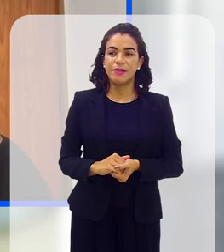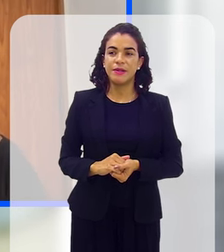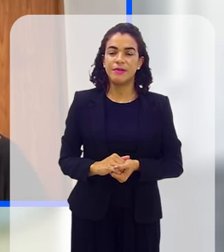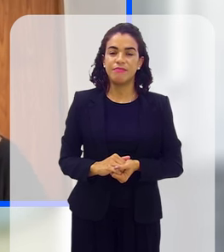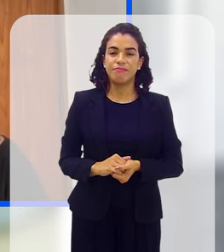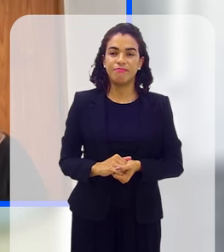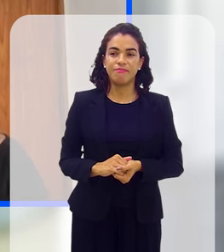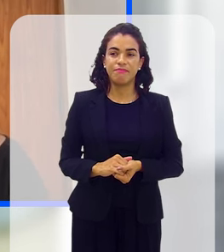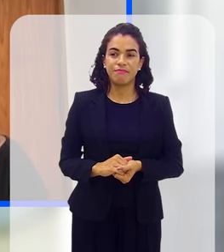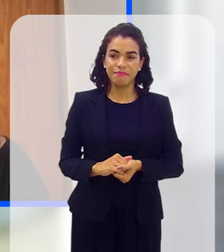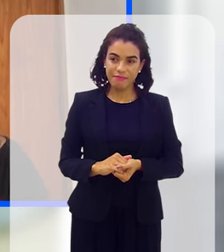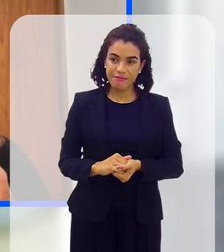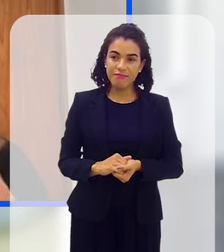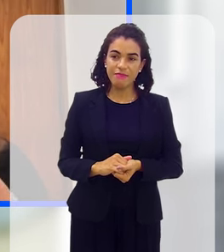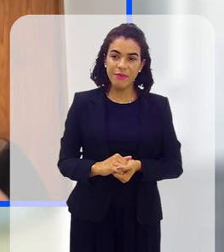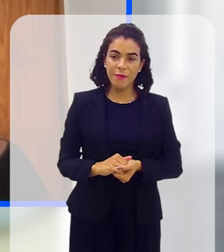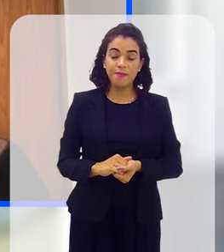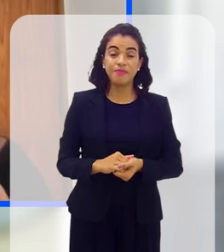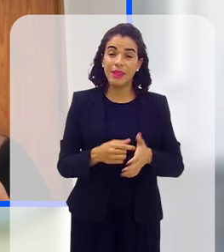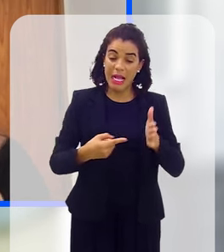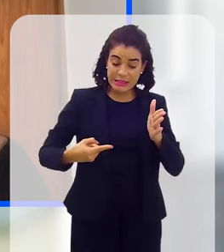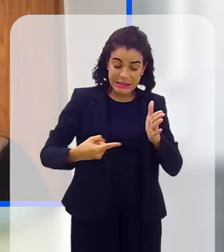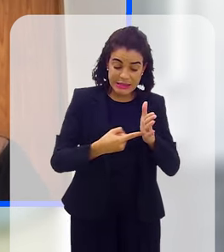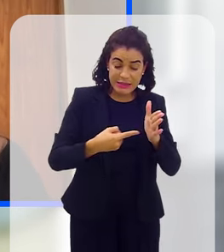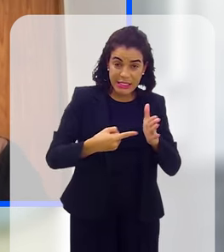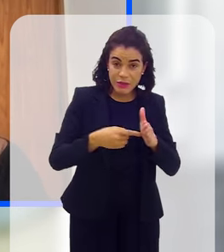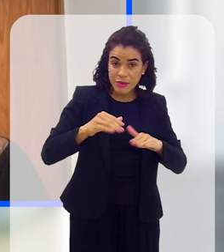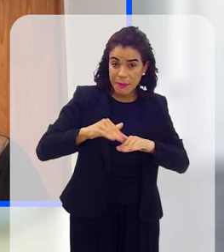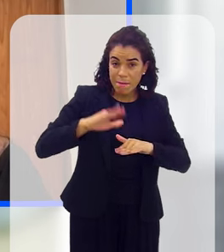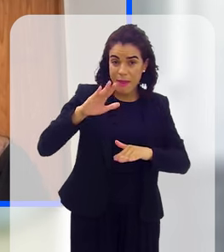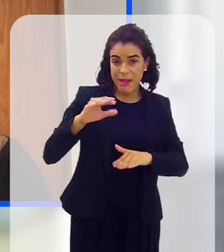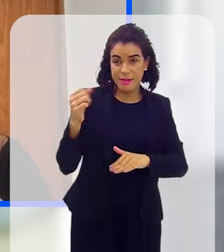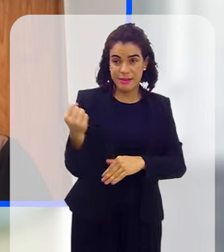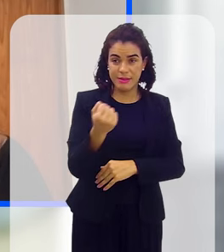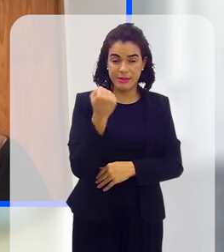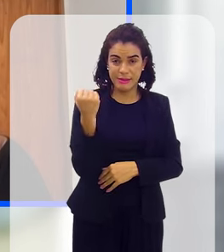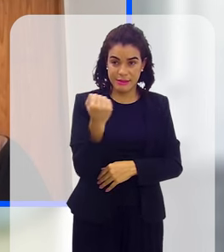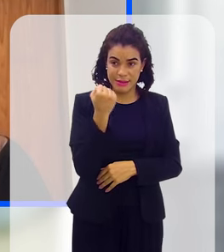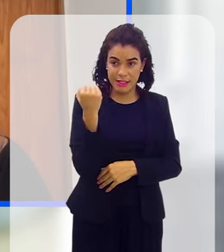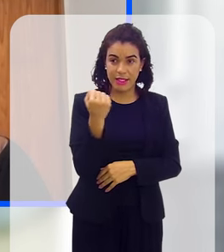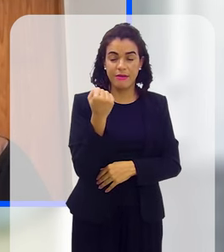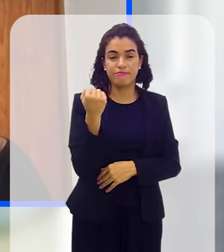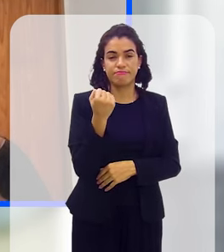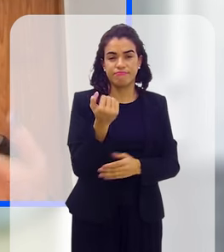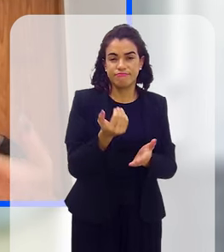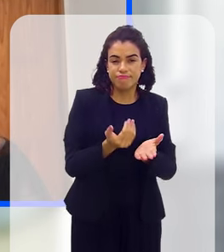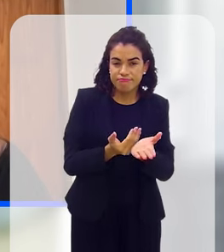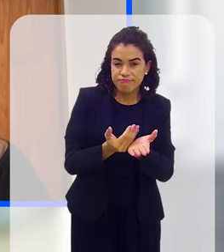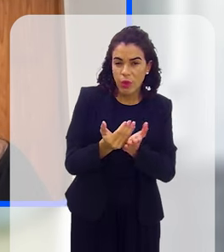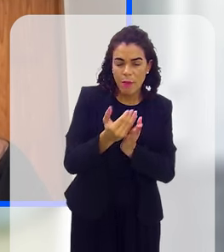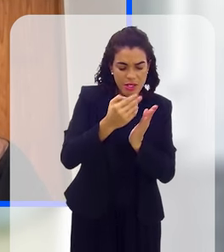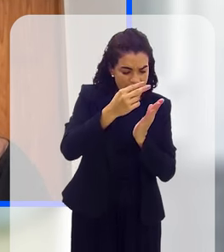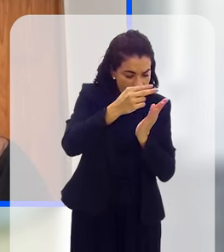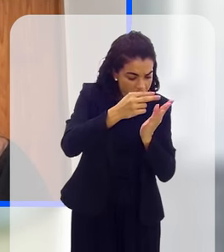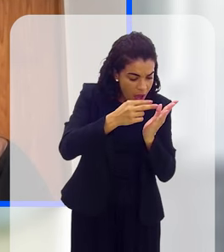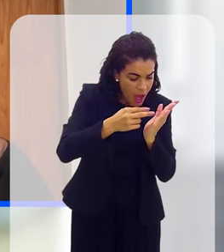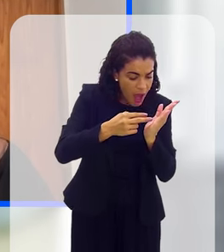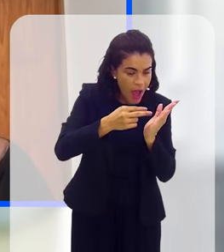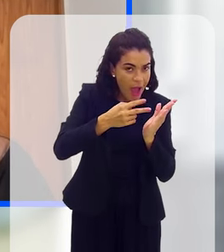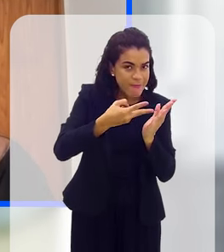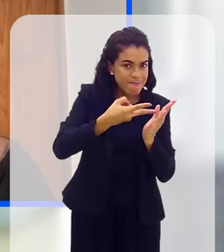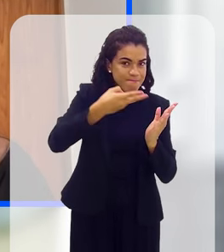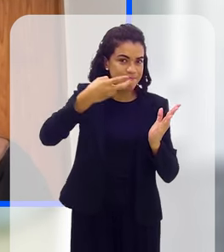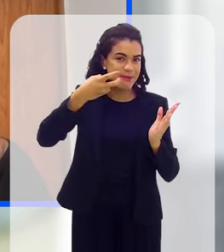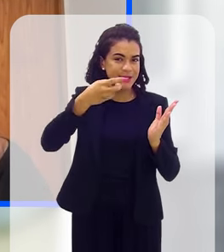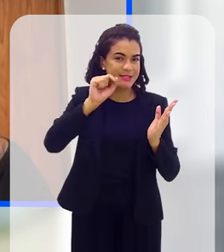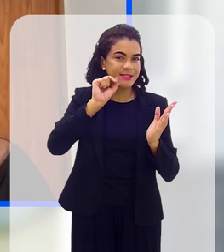Bom, vamos lá. As denúncias mais graves, aquelas que a gente começa a ler e observa que